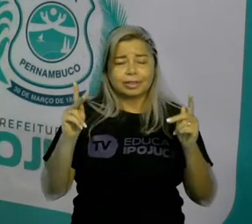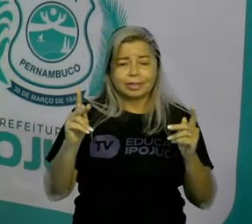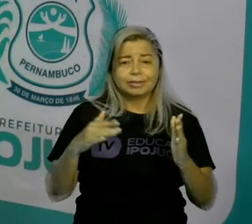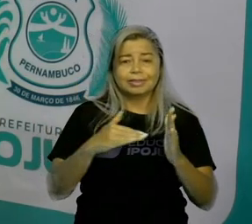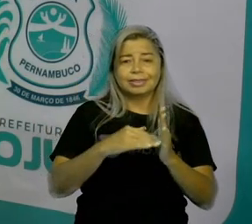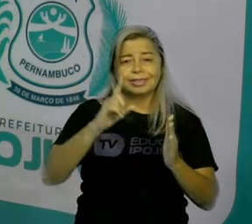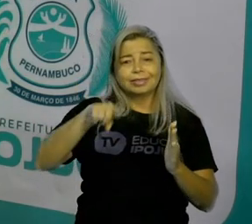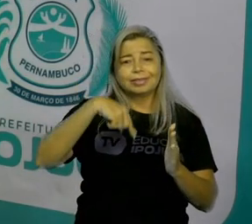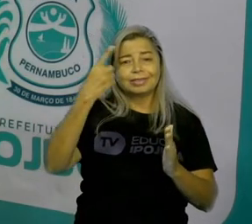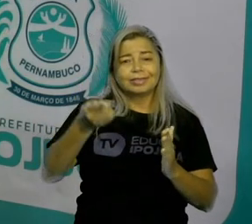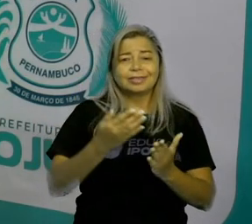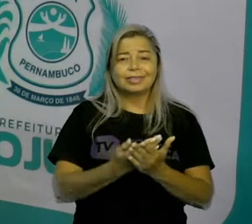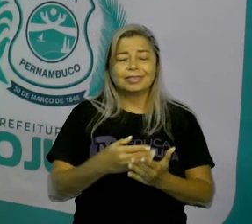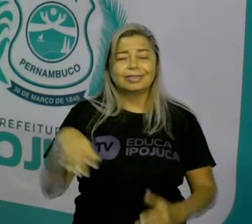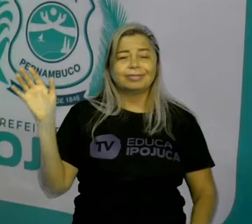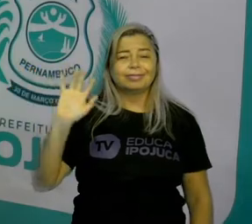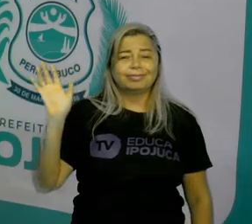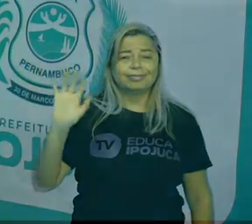próxima aula.